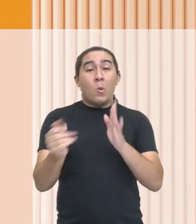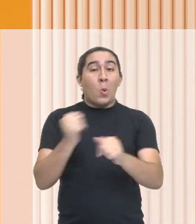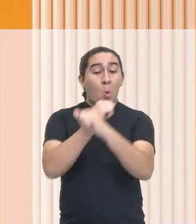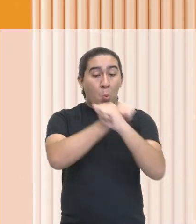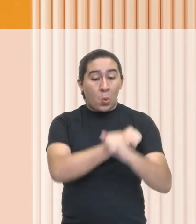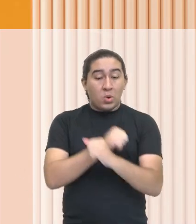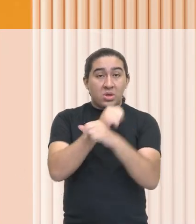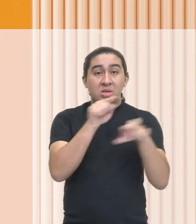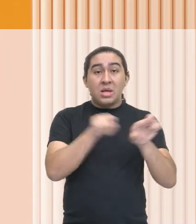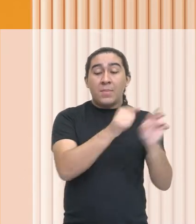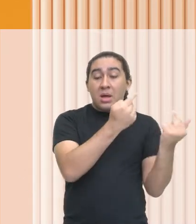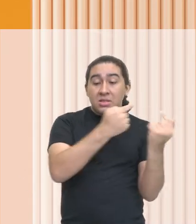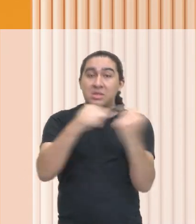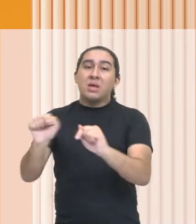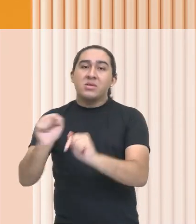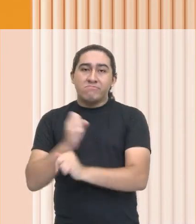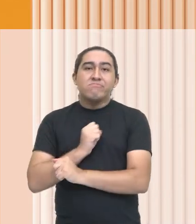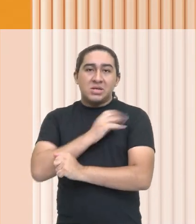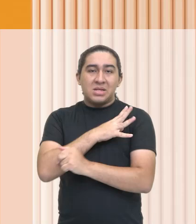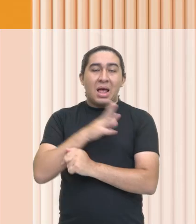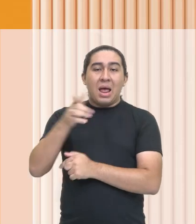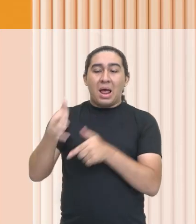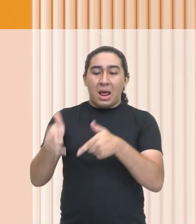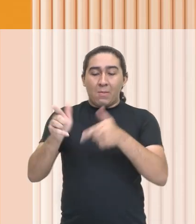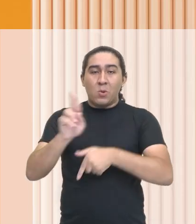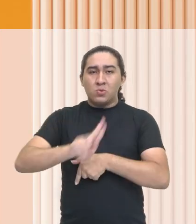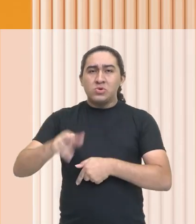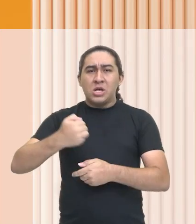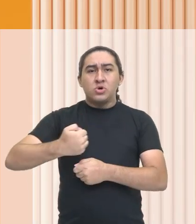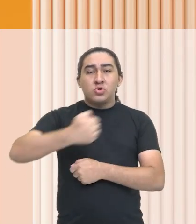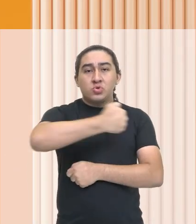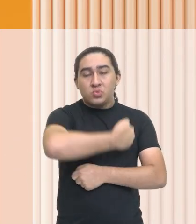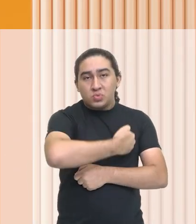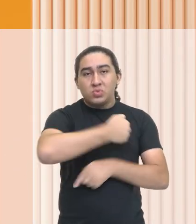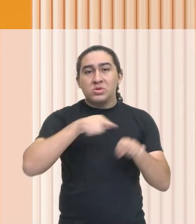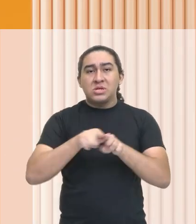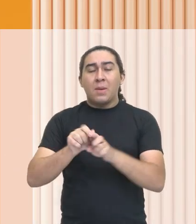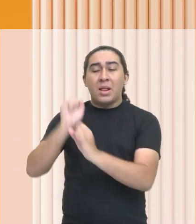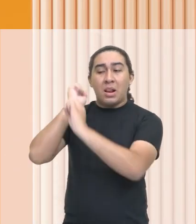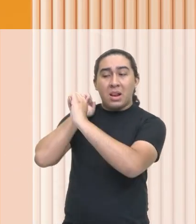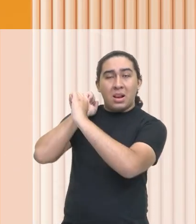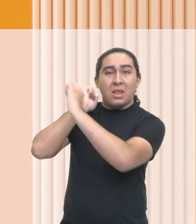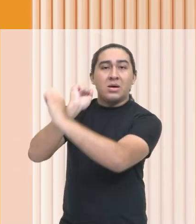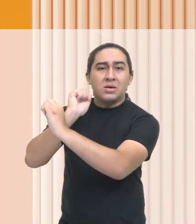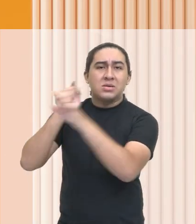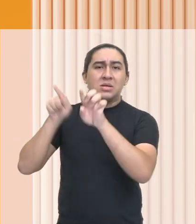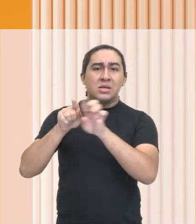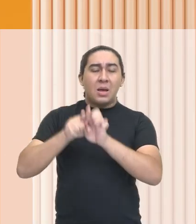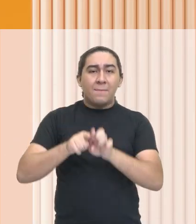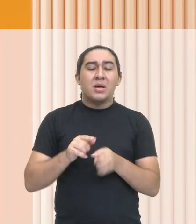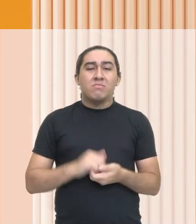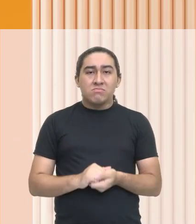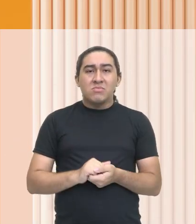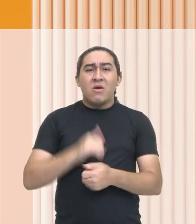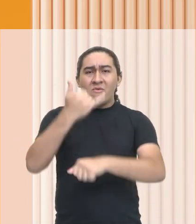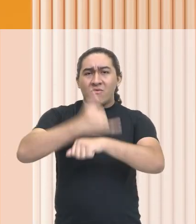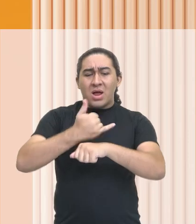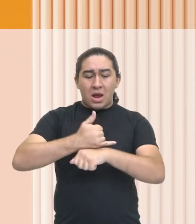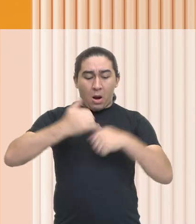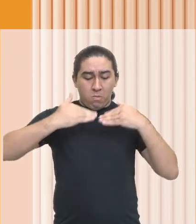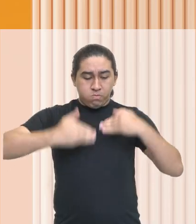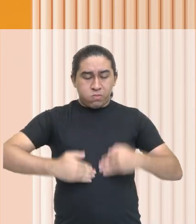seja, armas militares também, como escudos, lanças, armaduras, capacetes e etc.